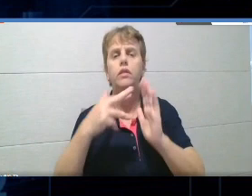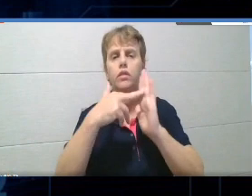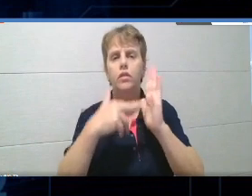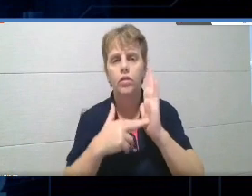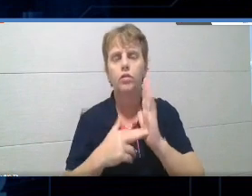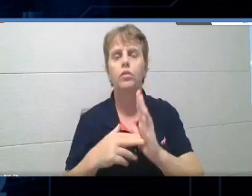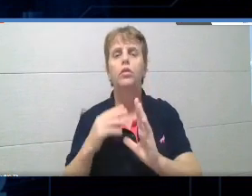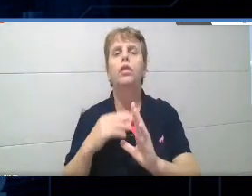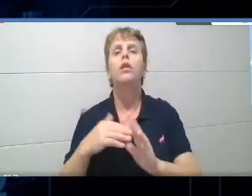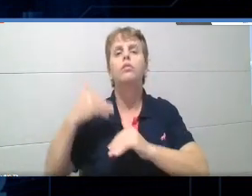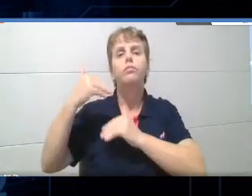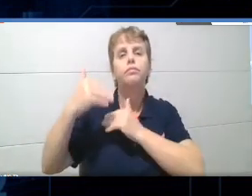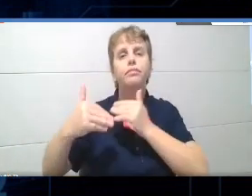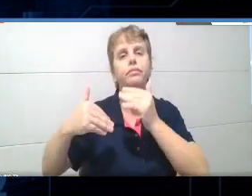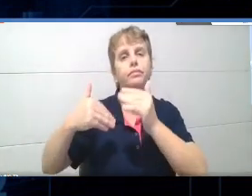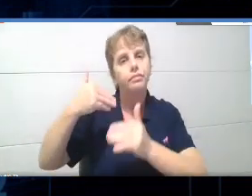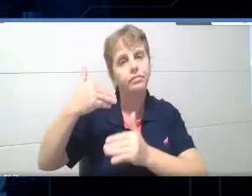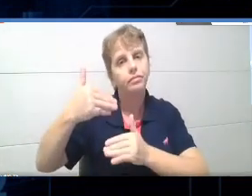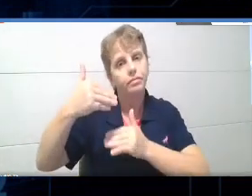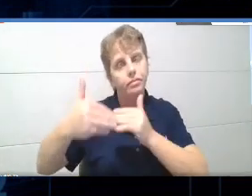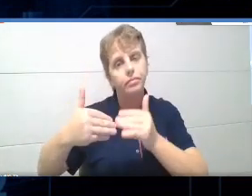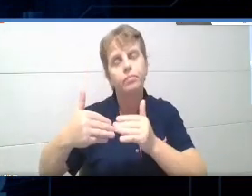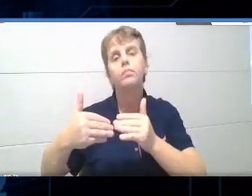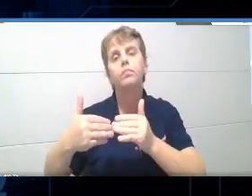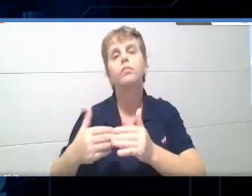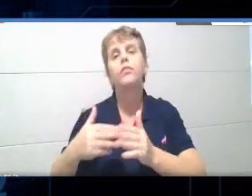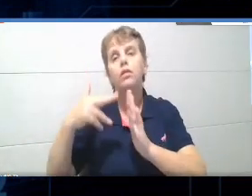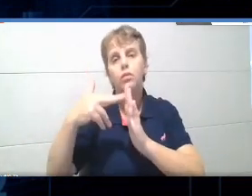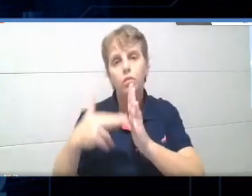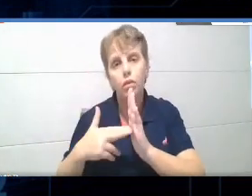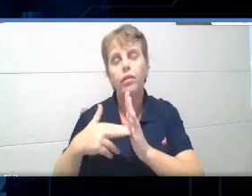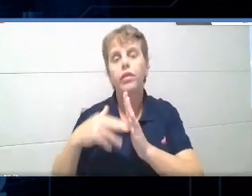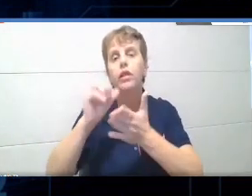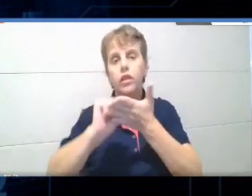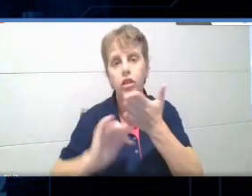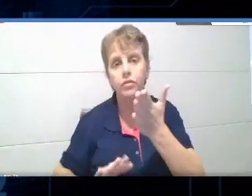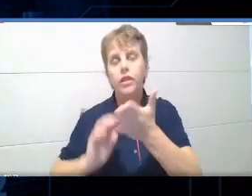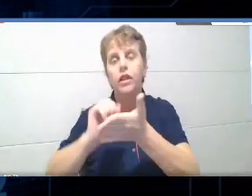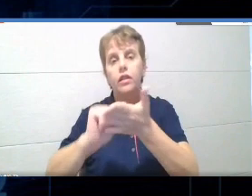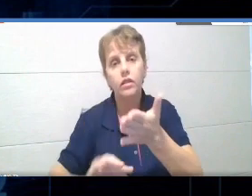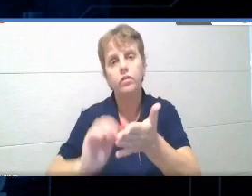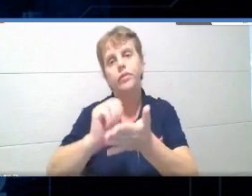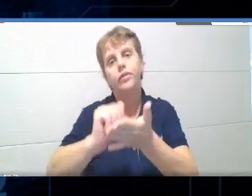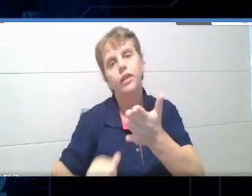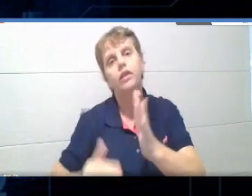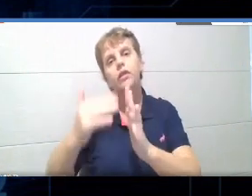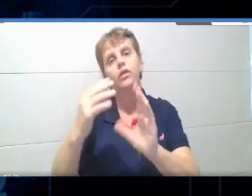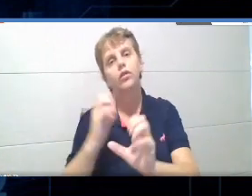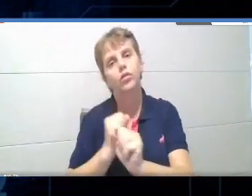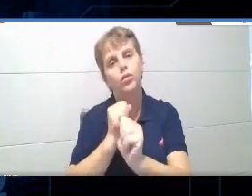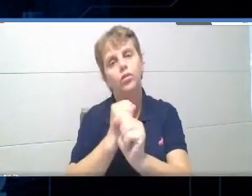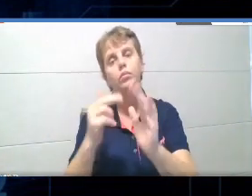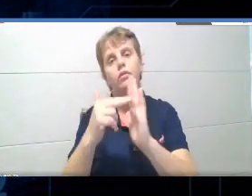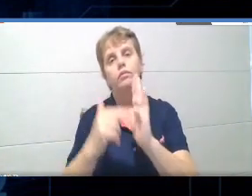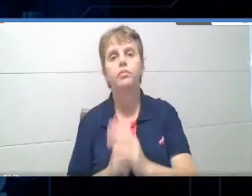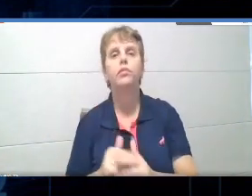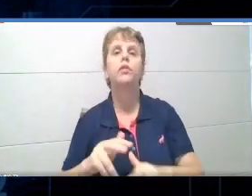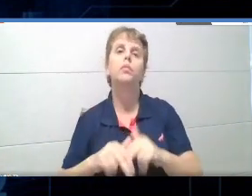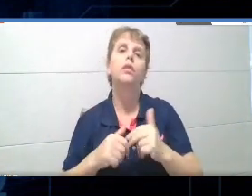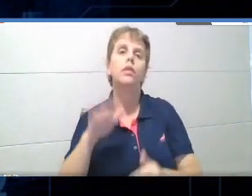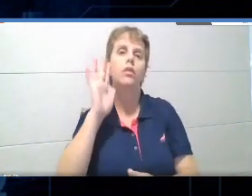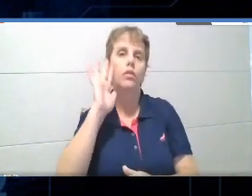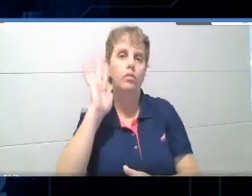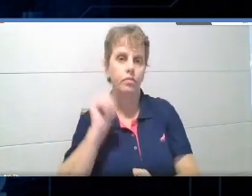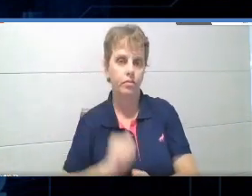muito isso, não é que descarto a avaliação somativa, não é isso, mas é uma reflexão, né,